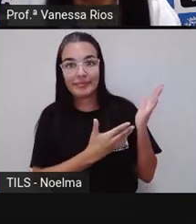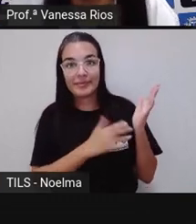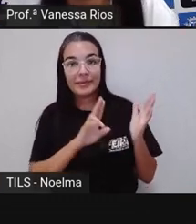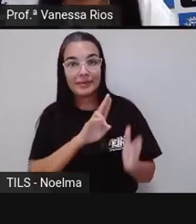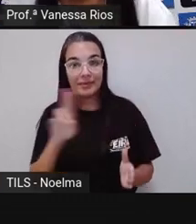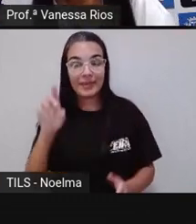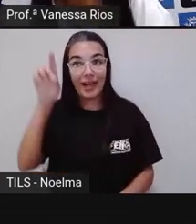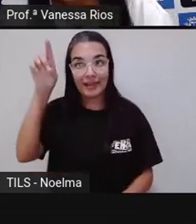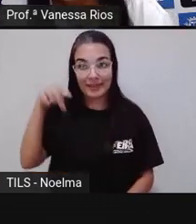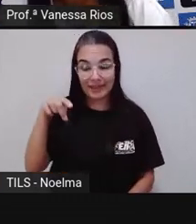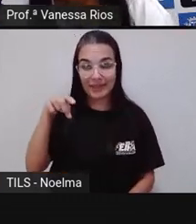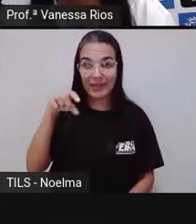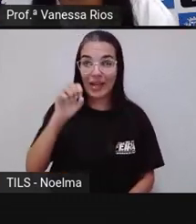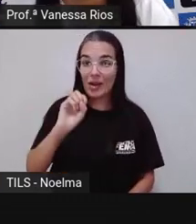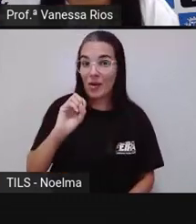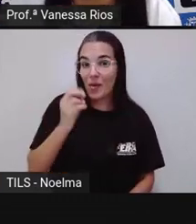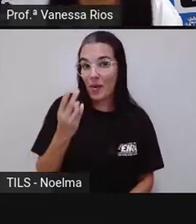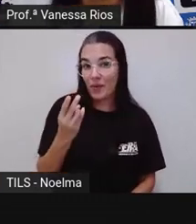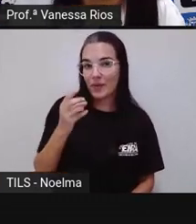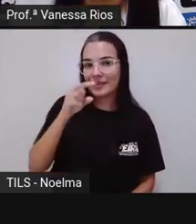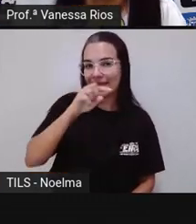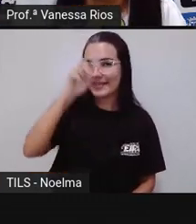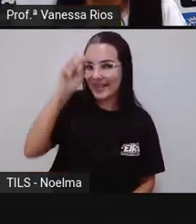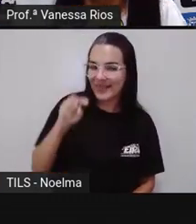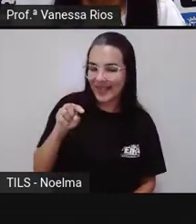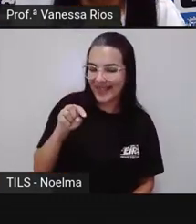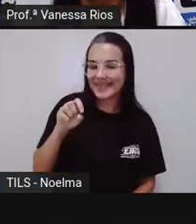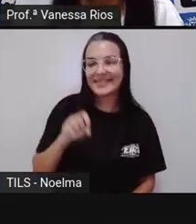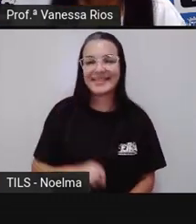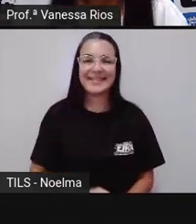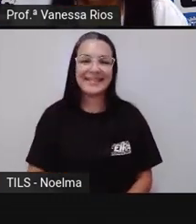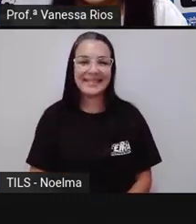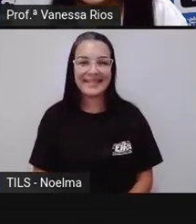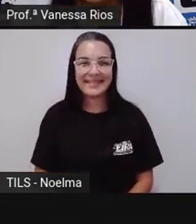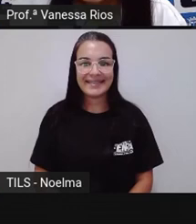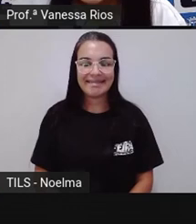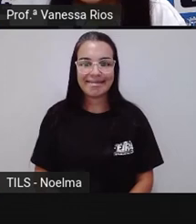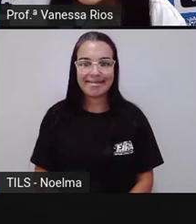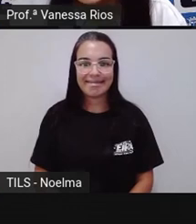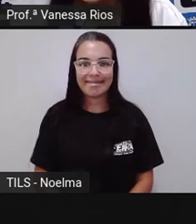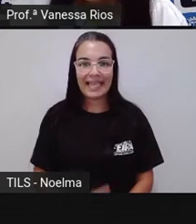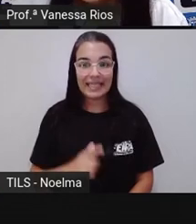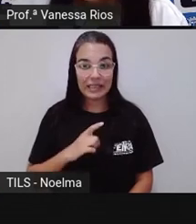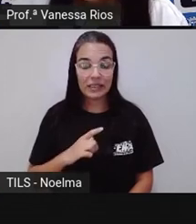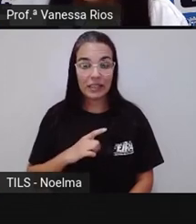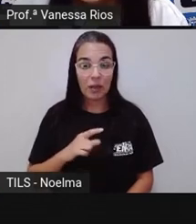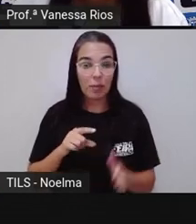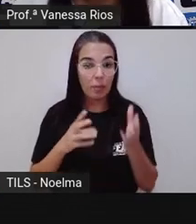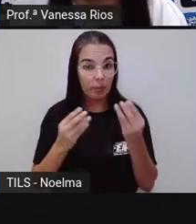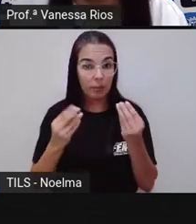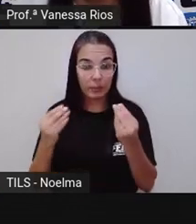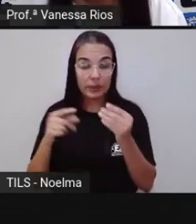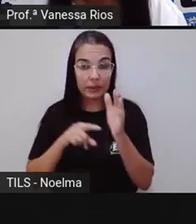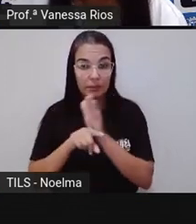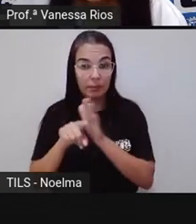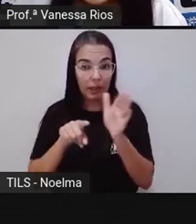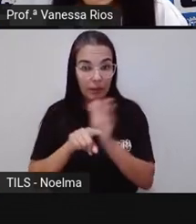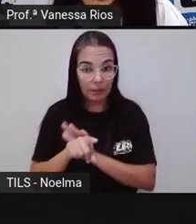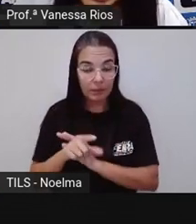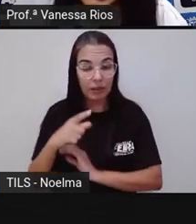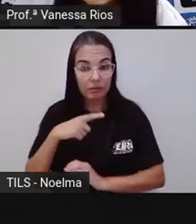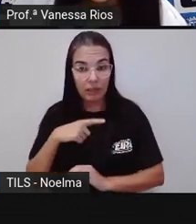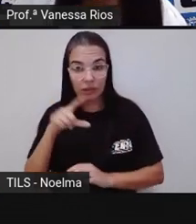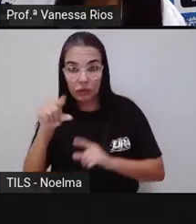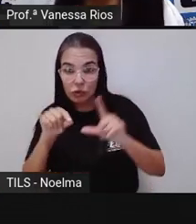chama acento agudo e circunflexo. E aí tem uma série de perguntas com múltipla